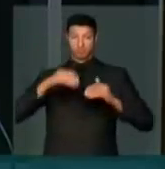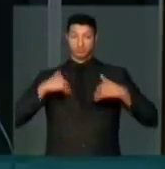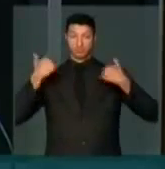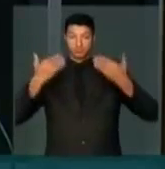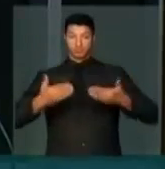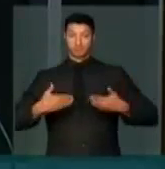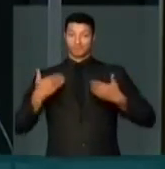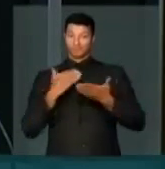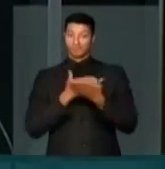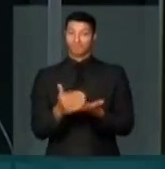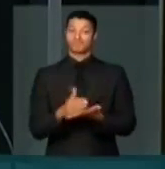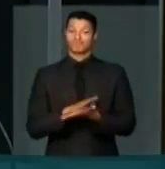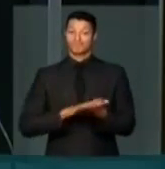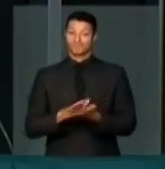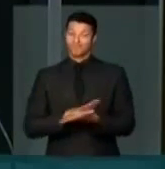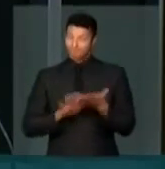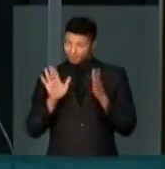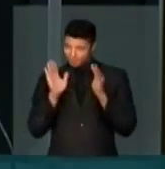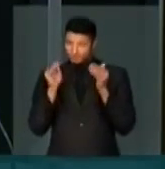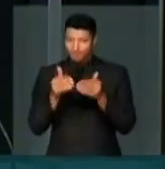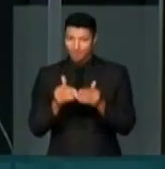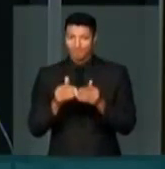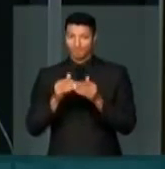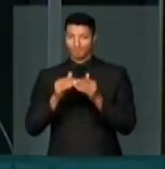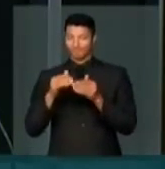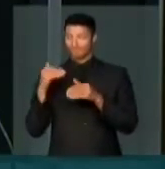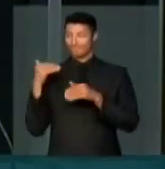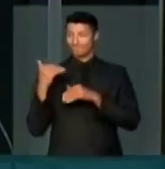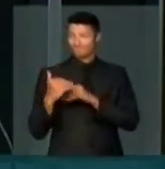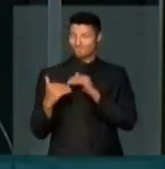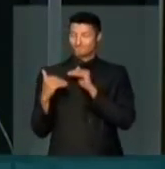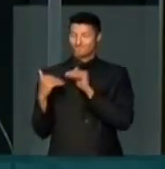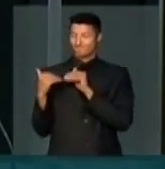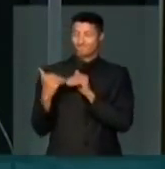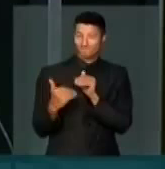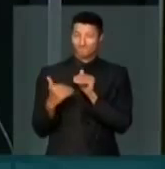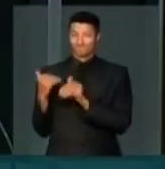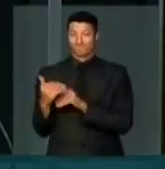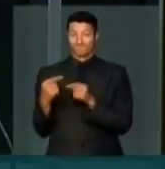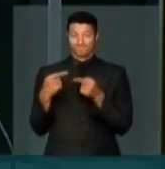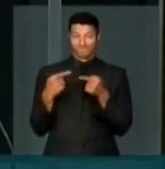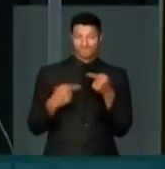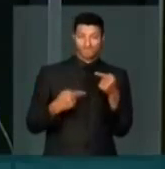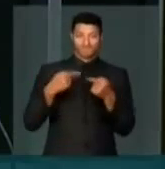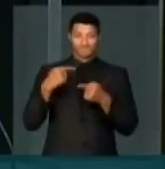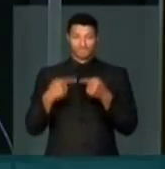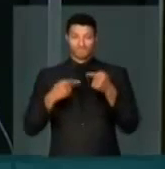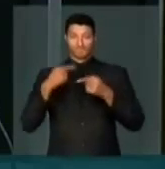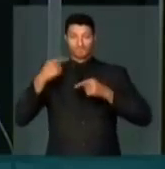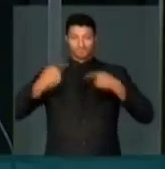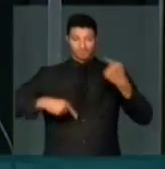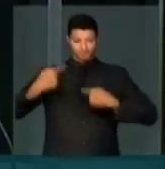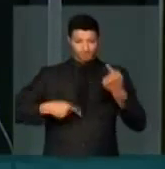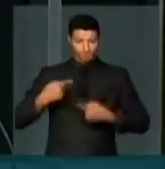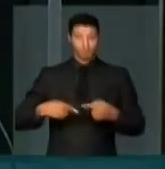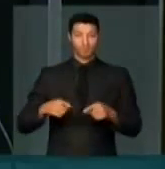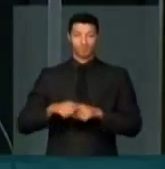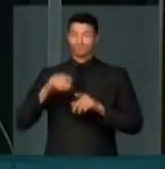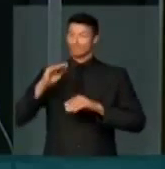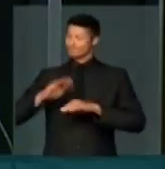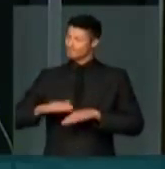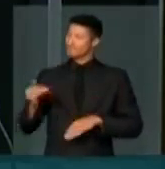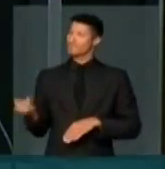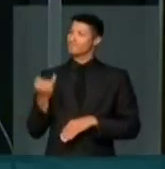não começa nada, ele culmina um processo muito politizado, debatido, de